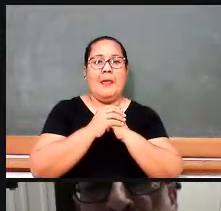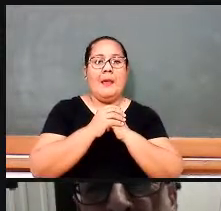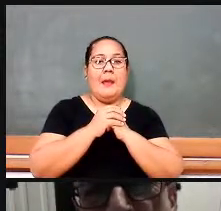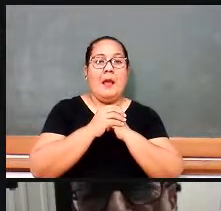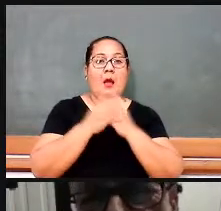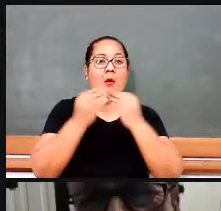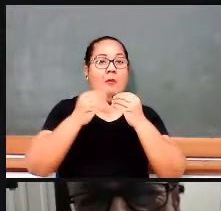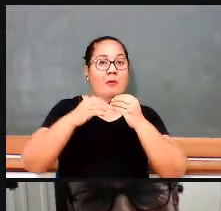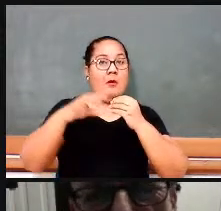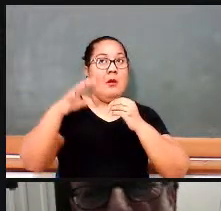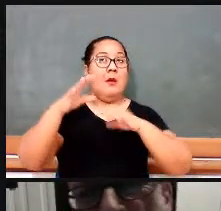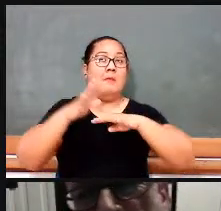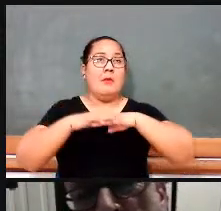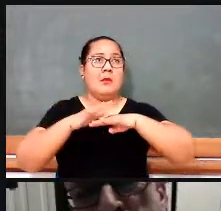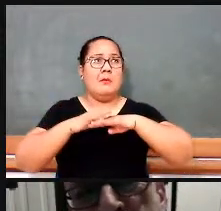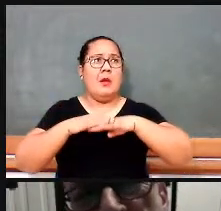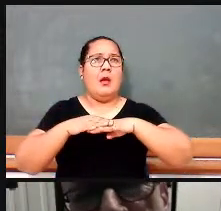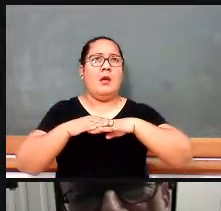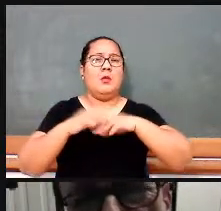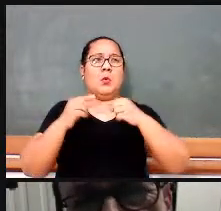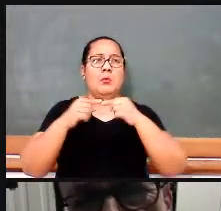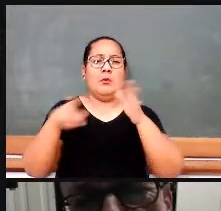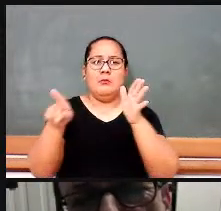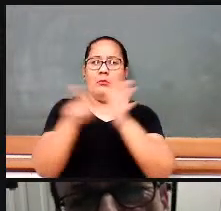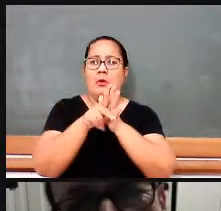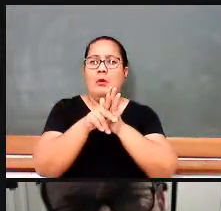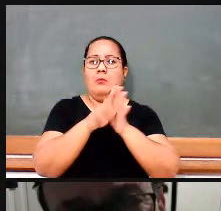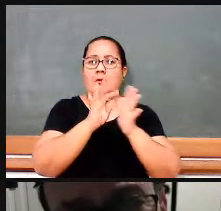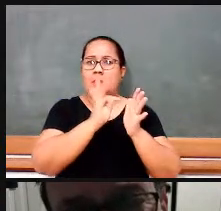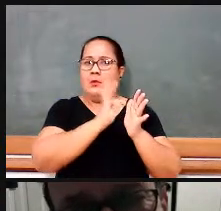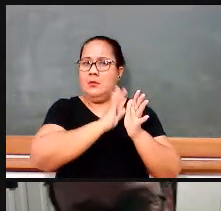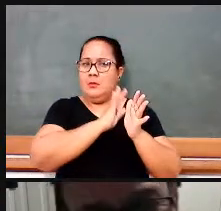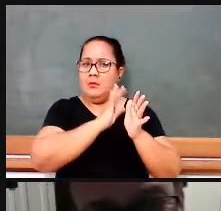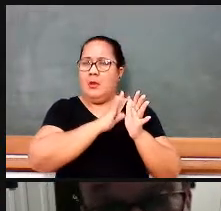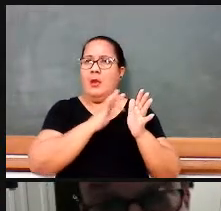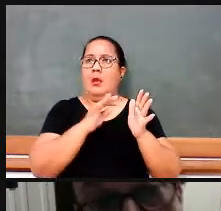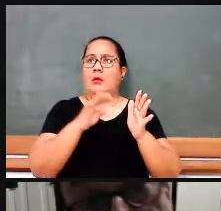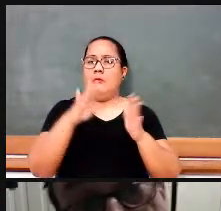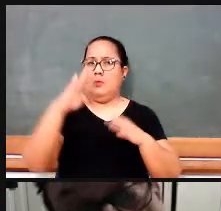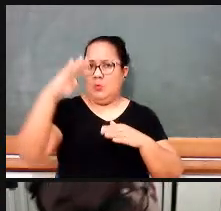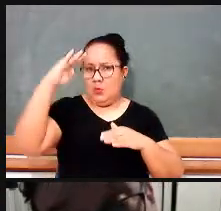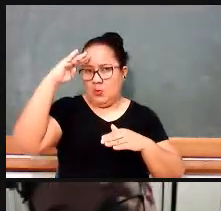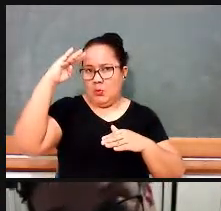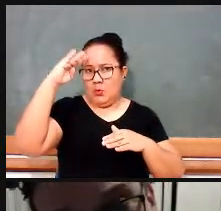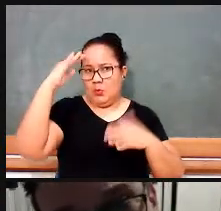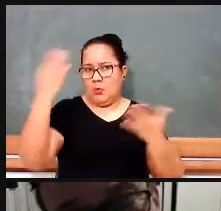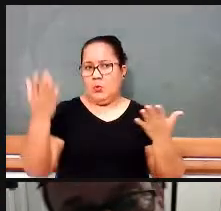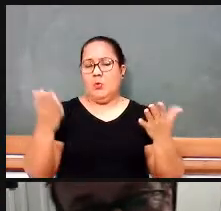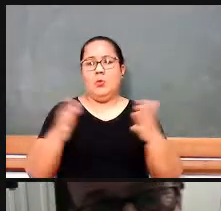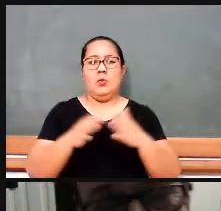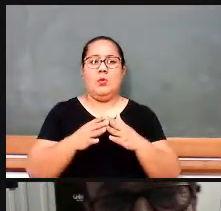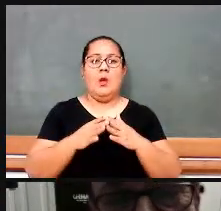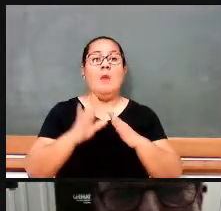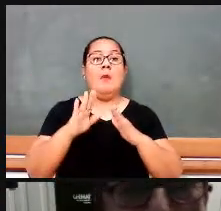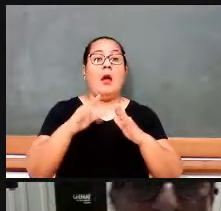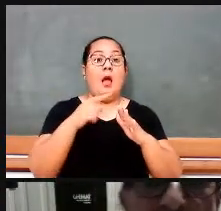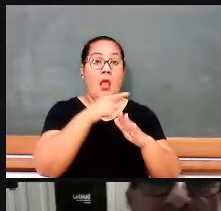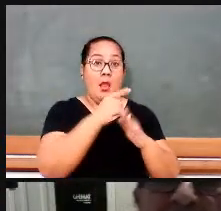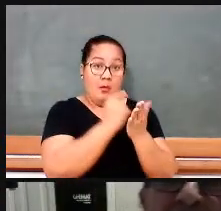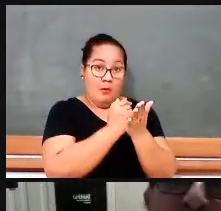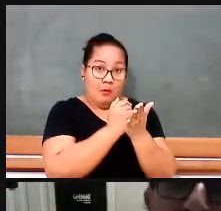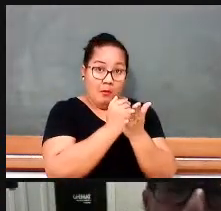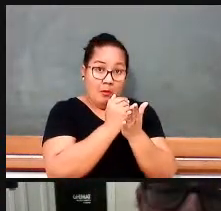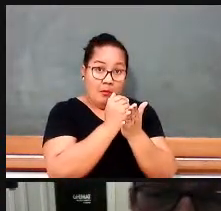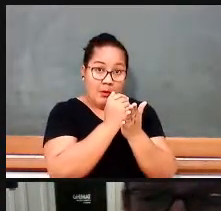conhecimento técnico, utilitário, militar, mas a partir desse momento da